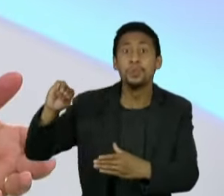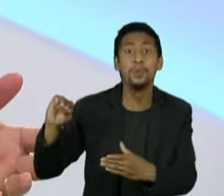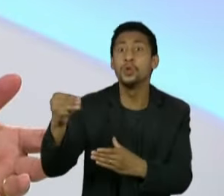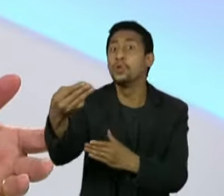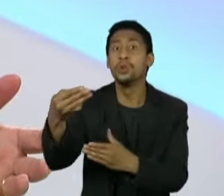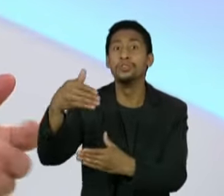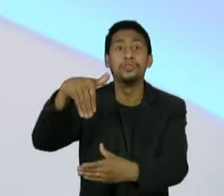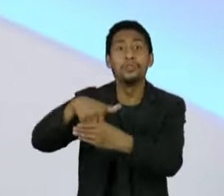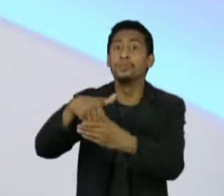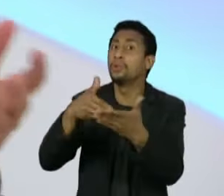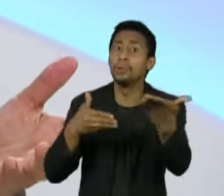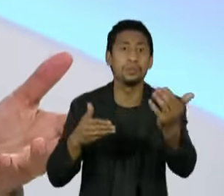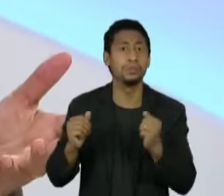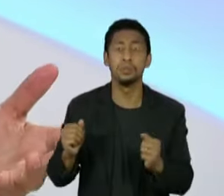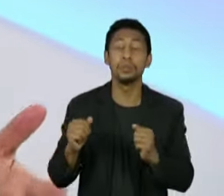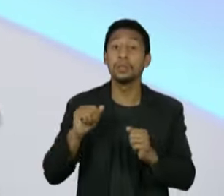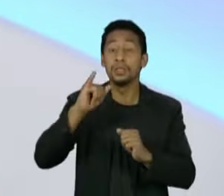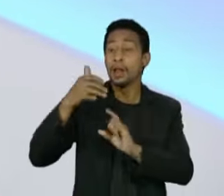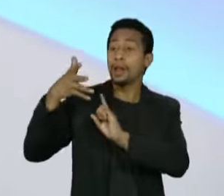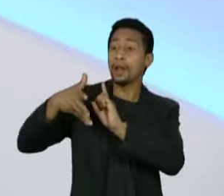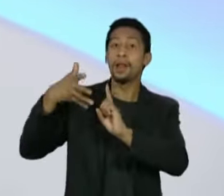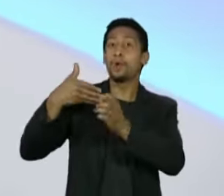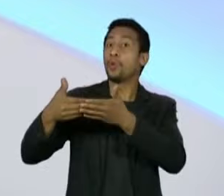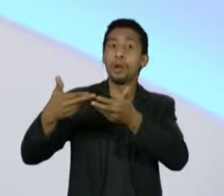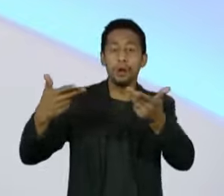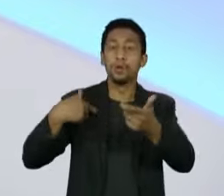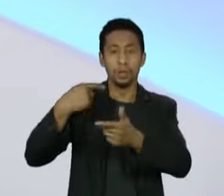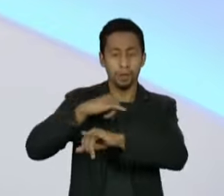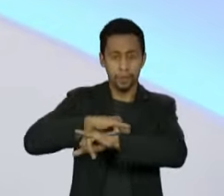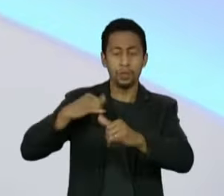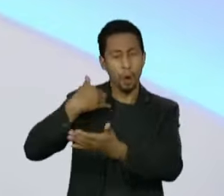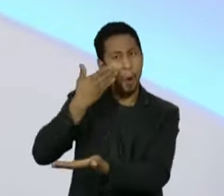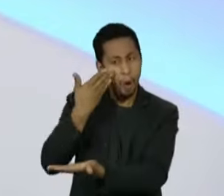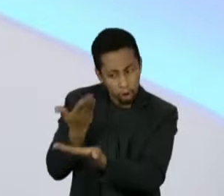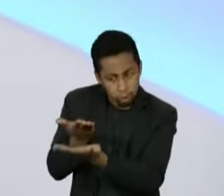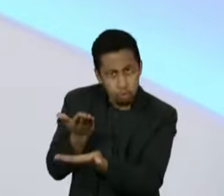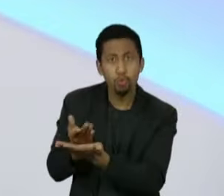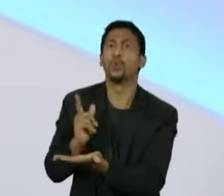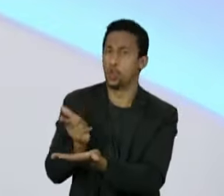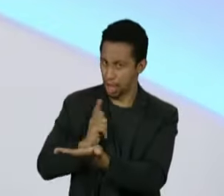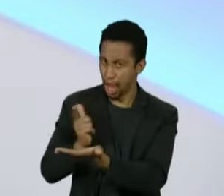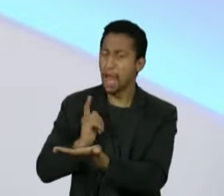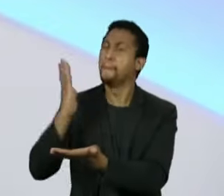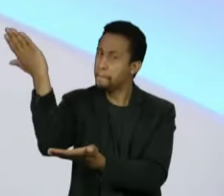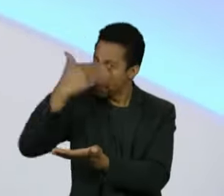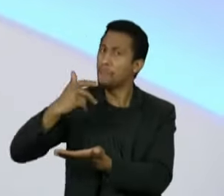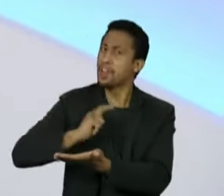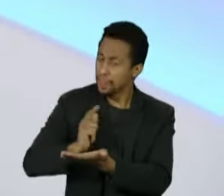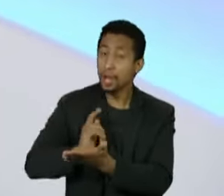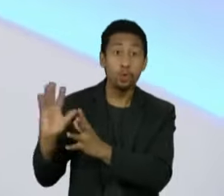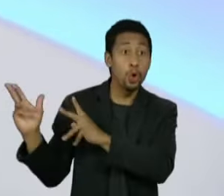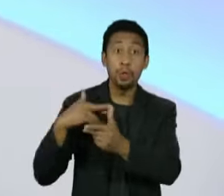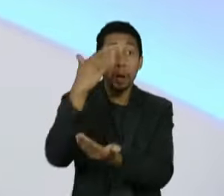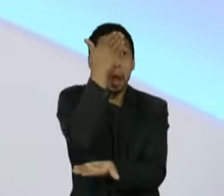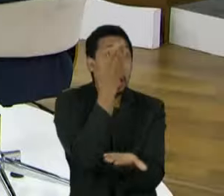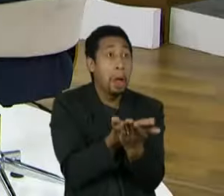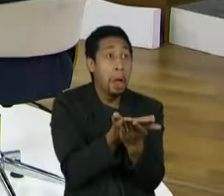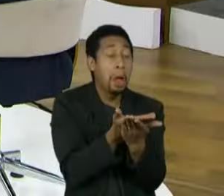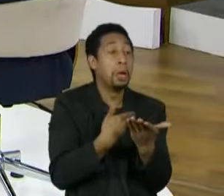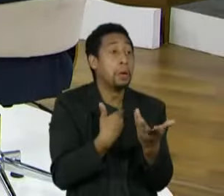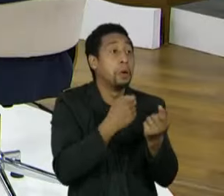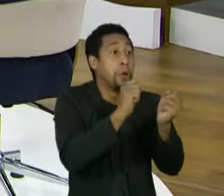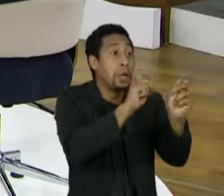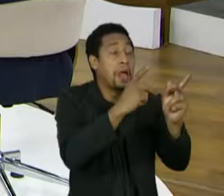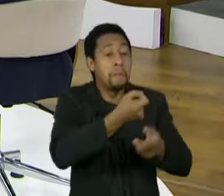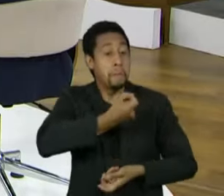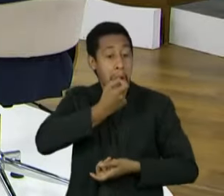credibilidade. Então, quando ele fala que tem um estudo que prova que as coisas funcionam, as pessoas acreditam e elas se contaminam e morrem.